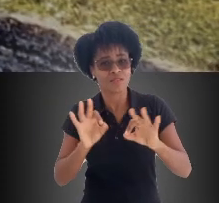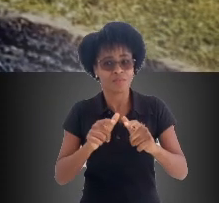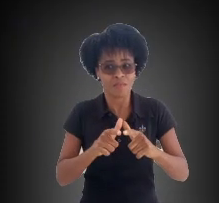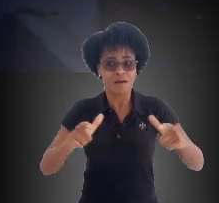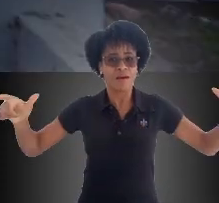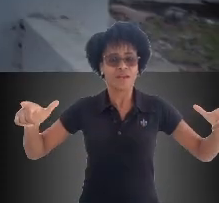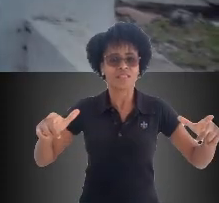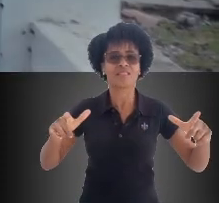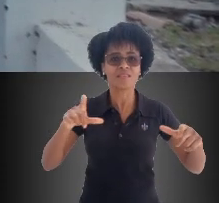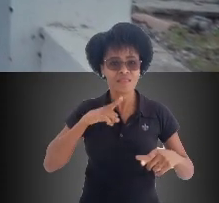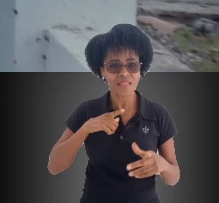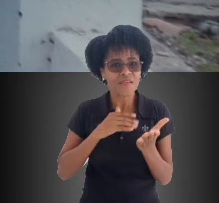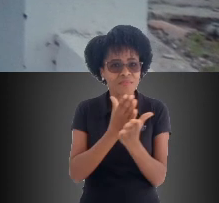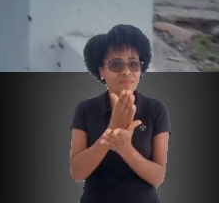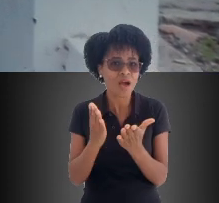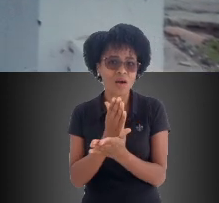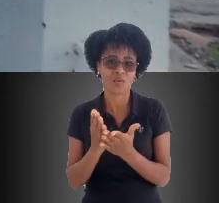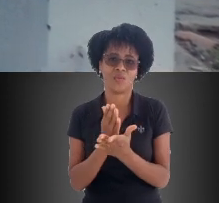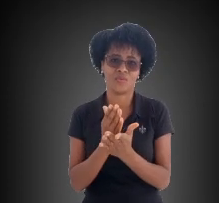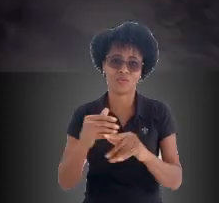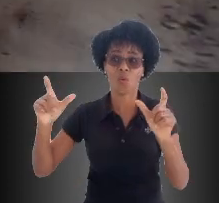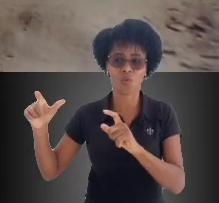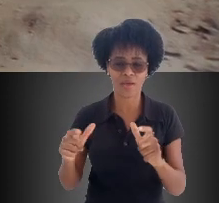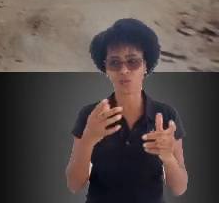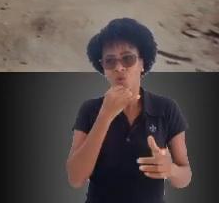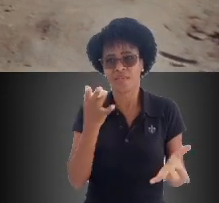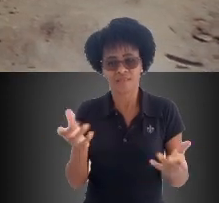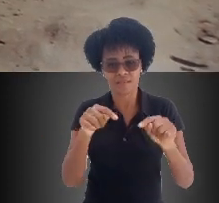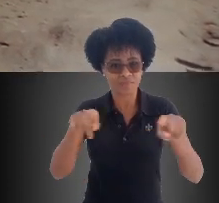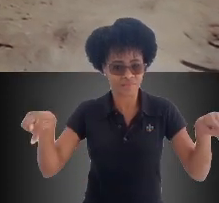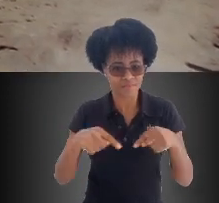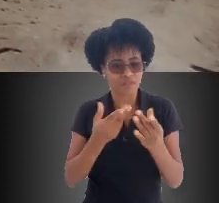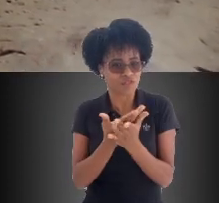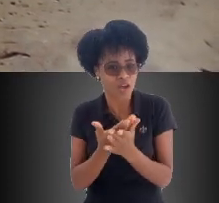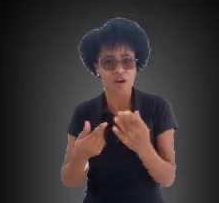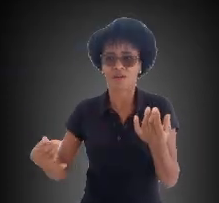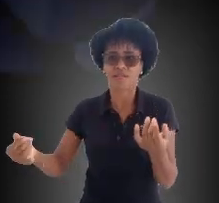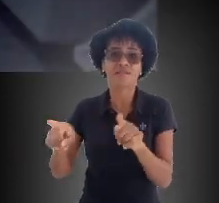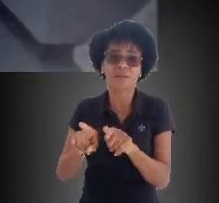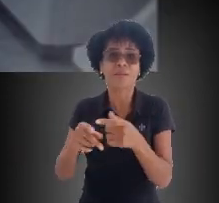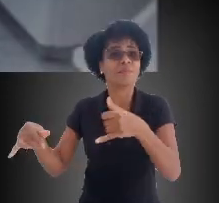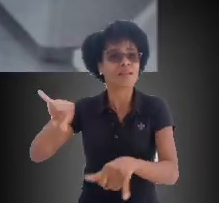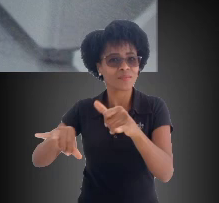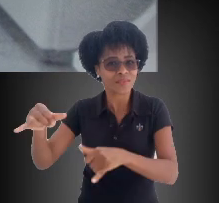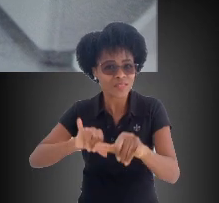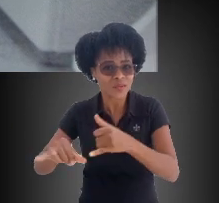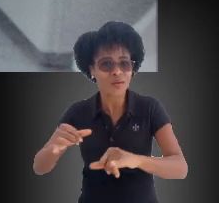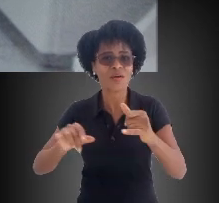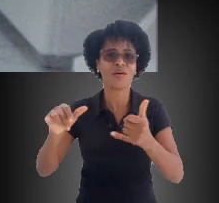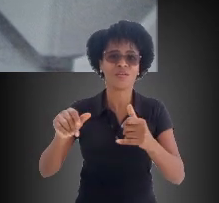ambientes. Nós temos também alguns setores que foram ampliados, sala de aula, alguns laboratórios.